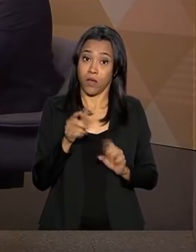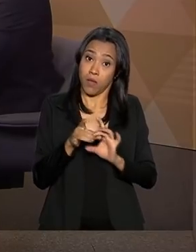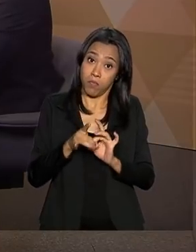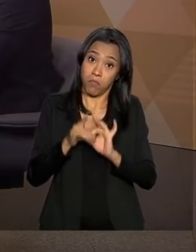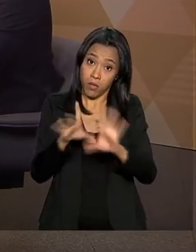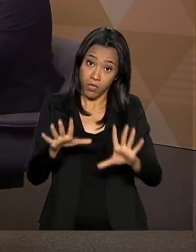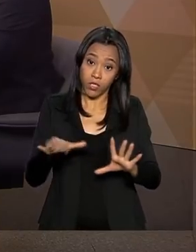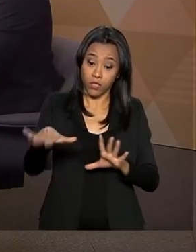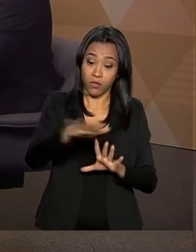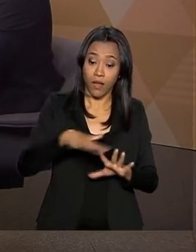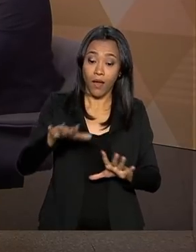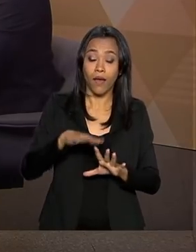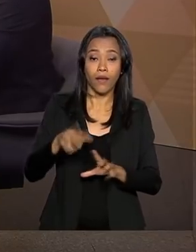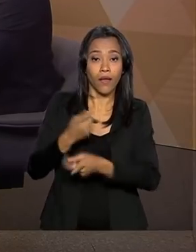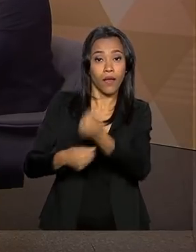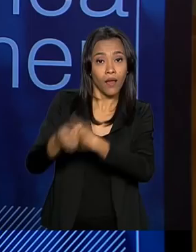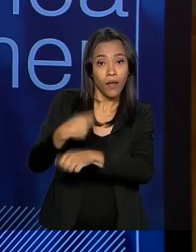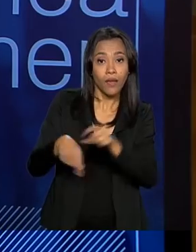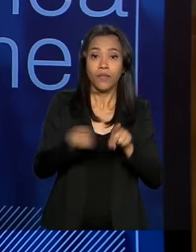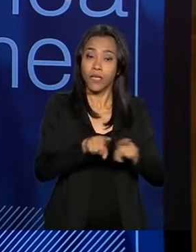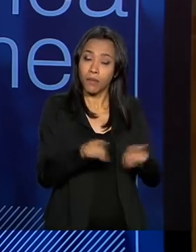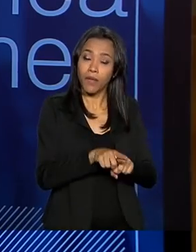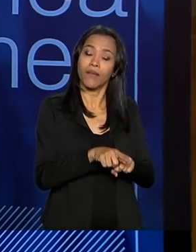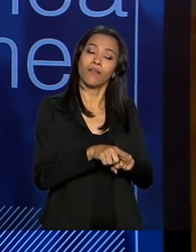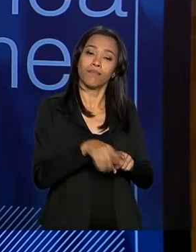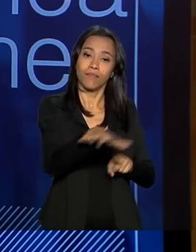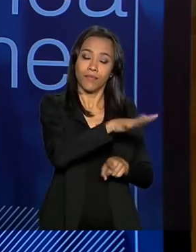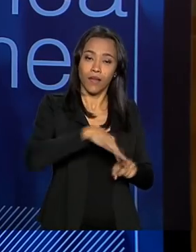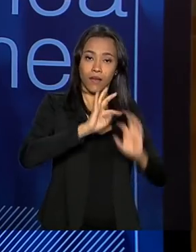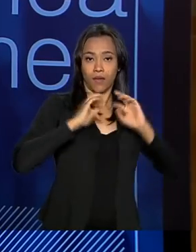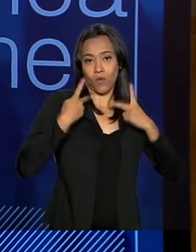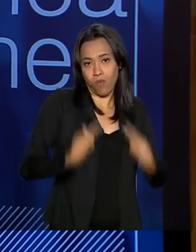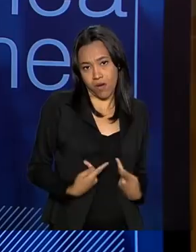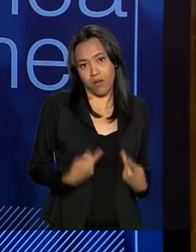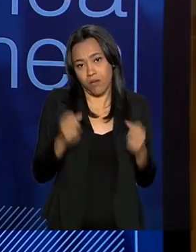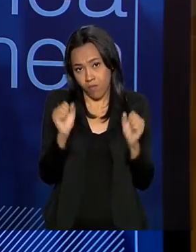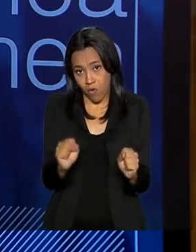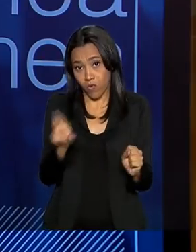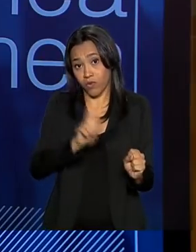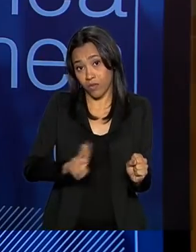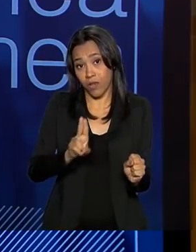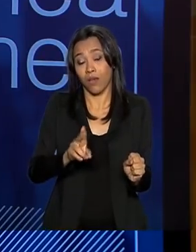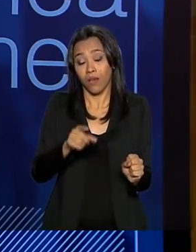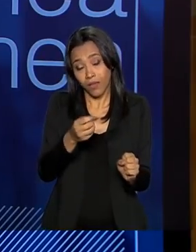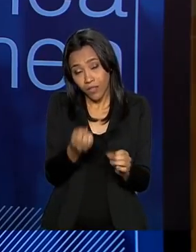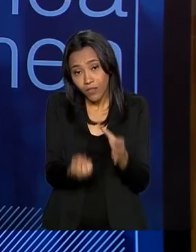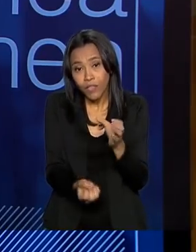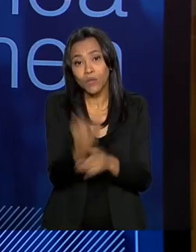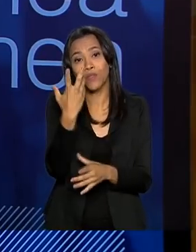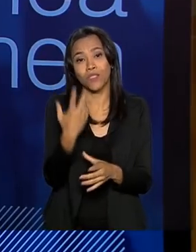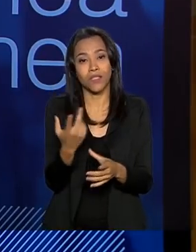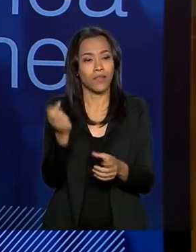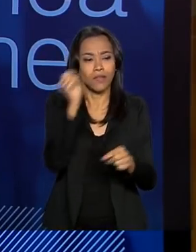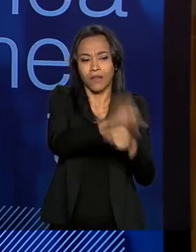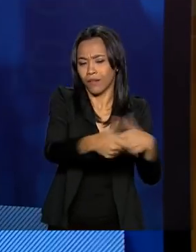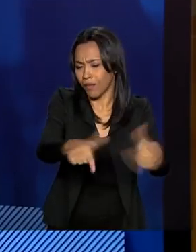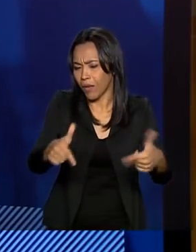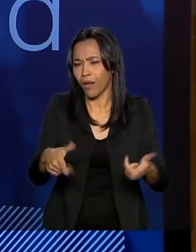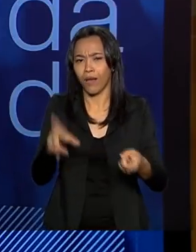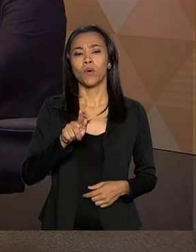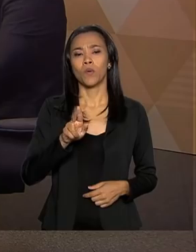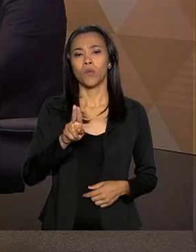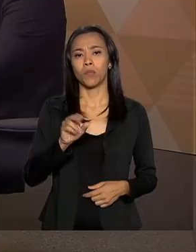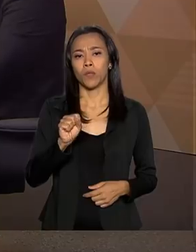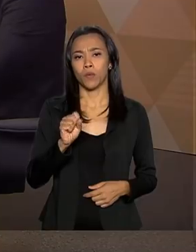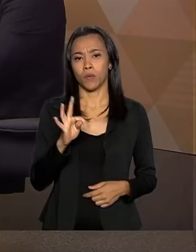dimensão econômica como na dimensão humana, que haja esse abastecimento e, com isso, geração de riqueza, emprego e renda, que esse é o nosso objetivo